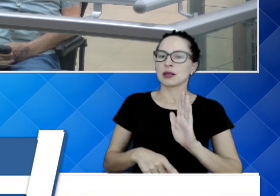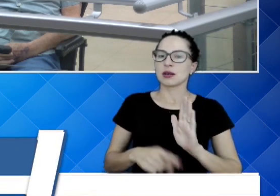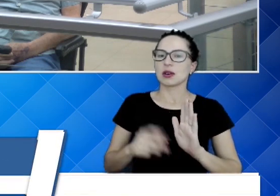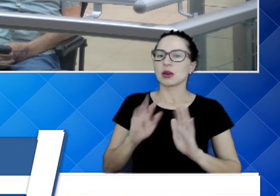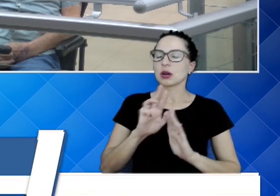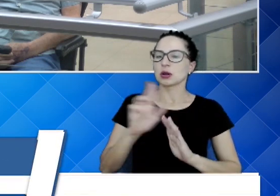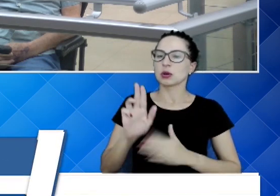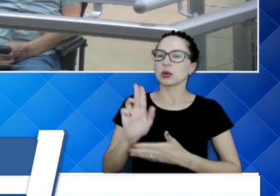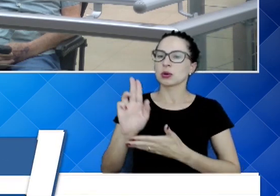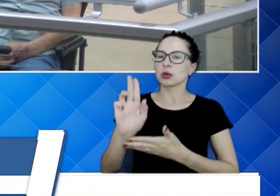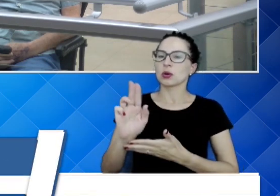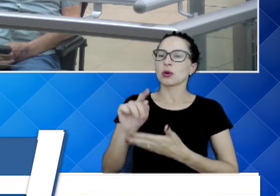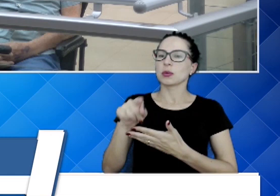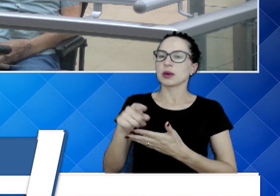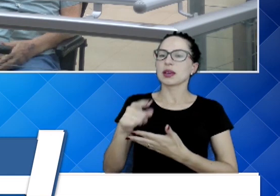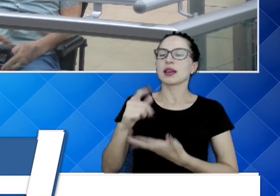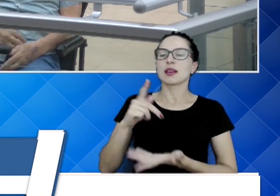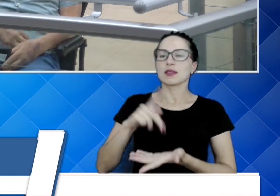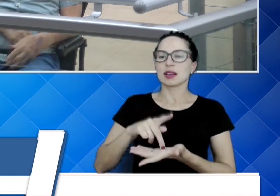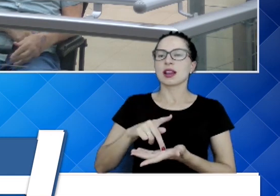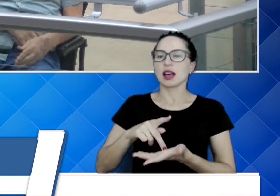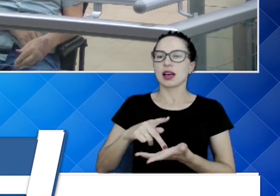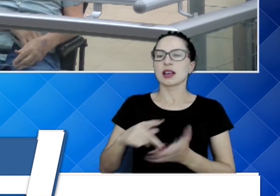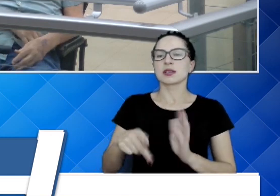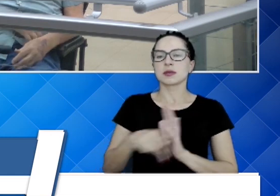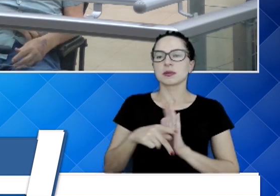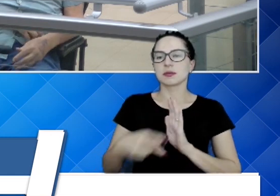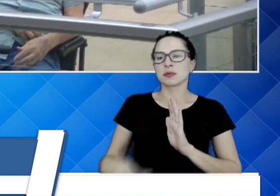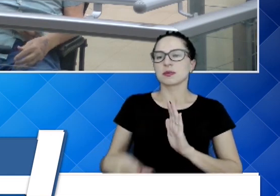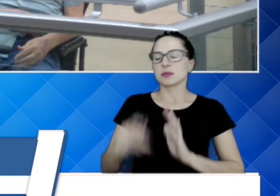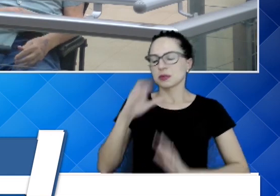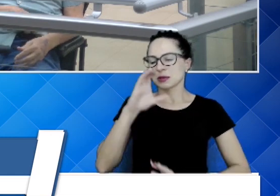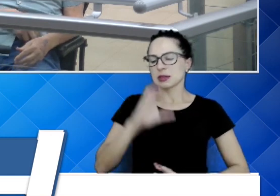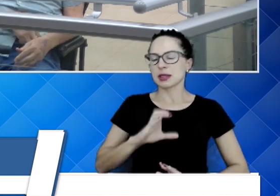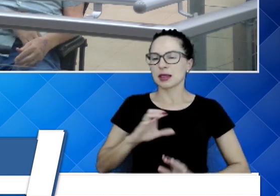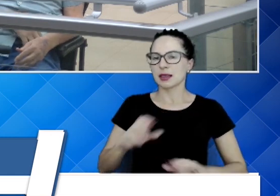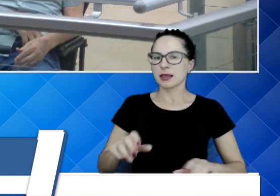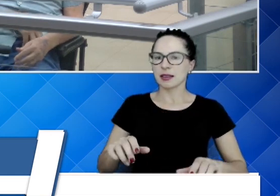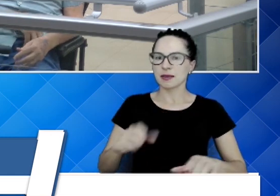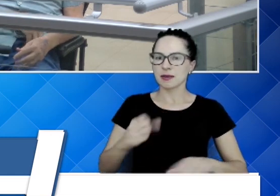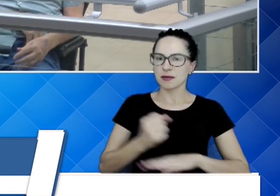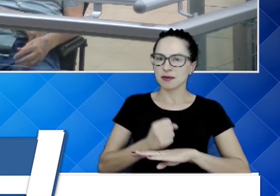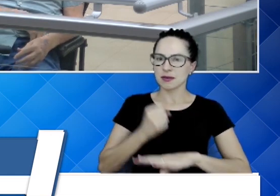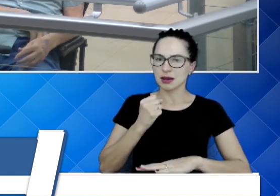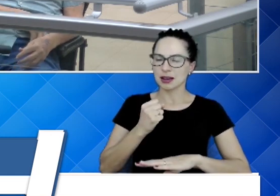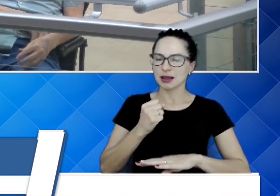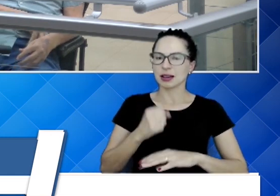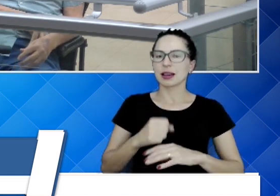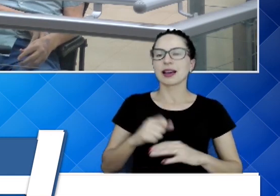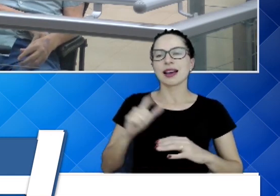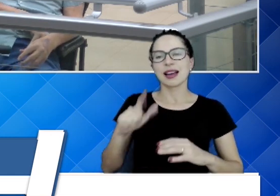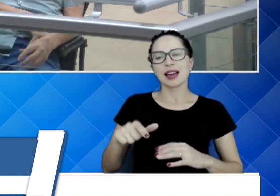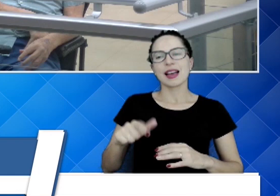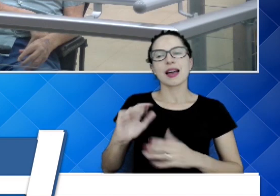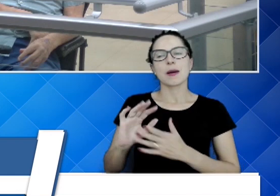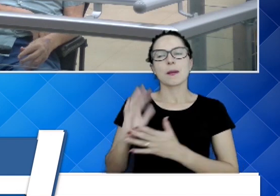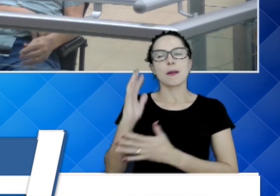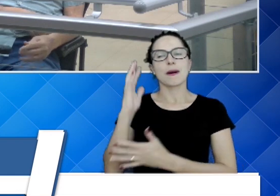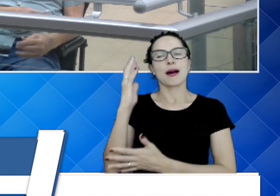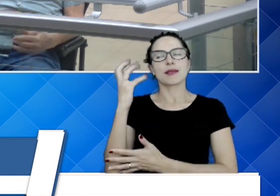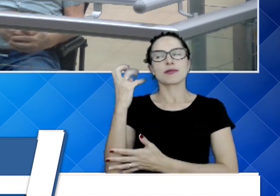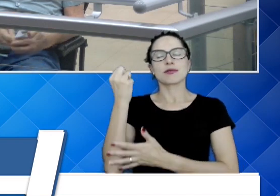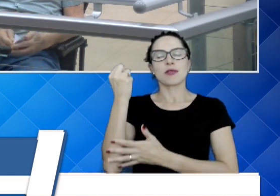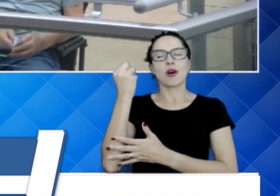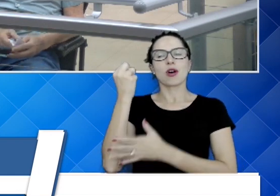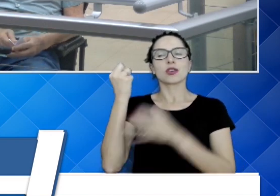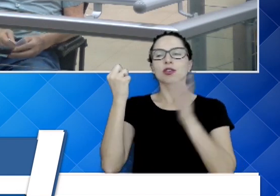aqui como realmente cidadão francano. Como falei, uma boa árvore dá bons frutos. Então, parabéns, não